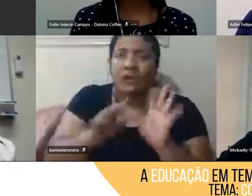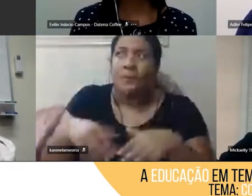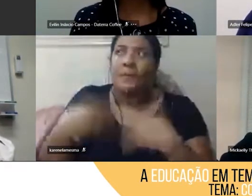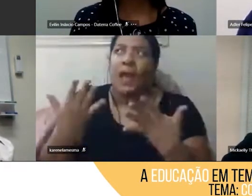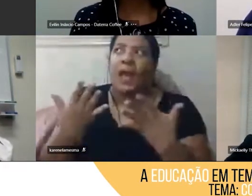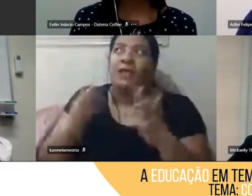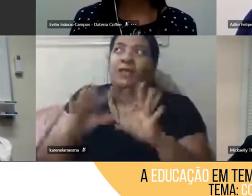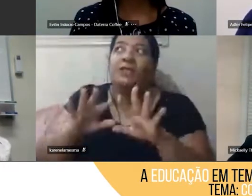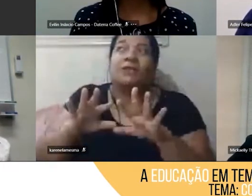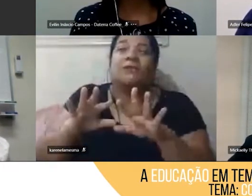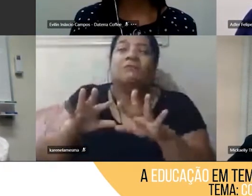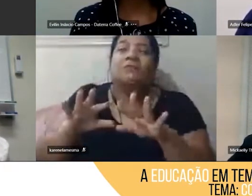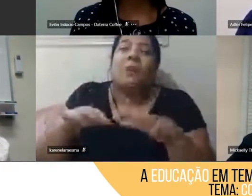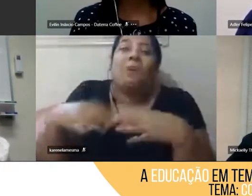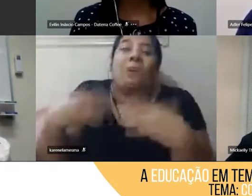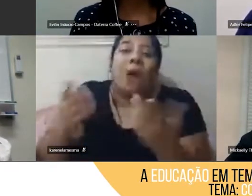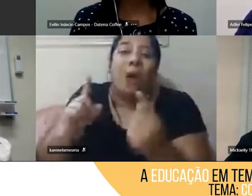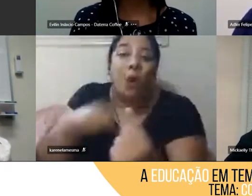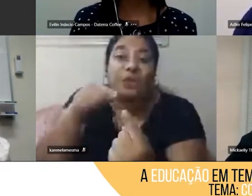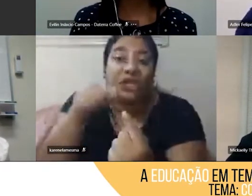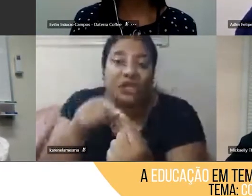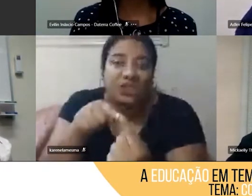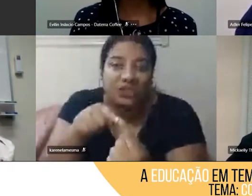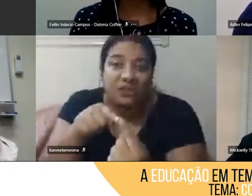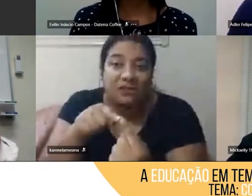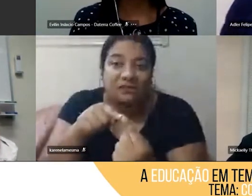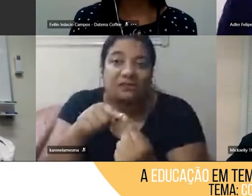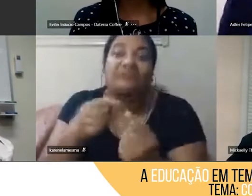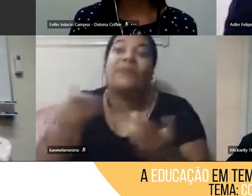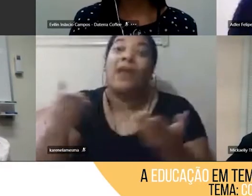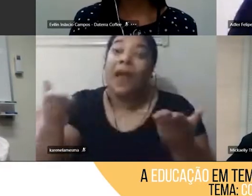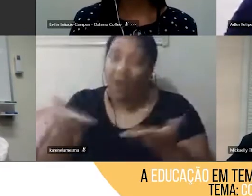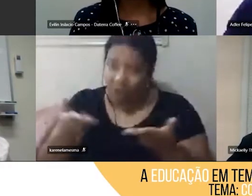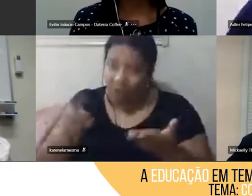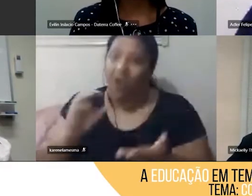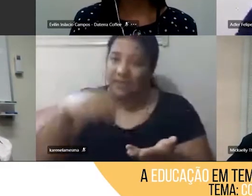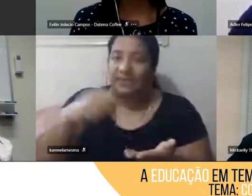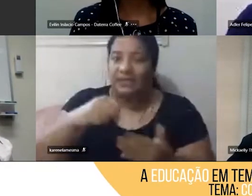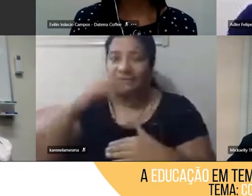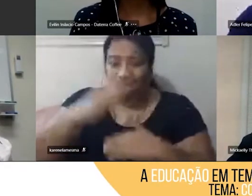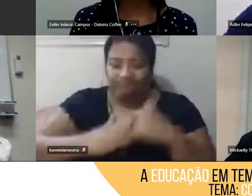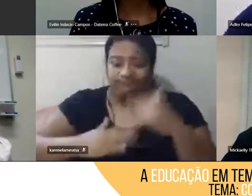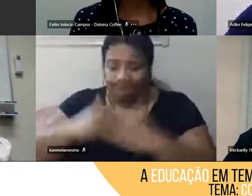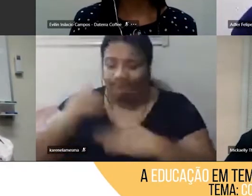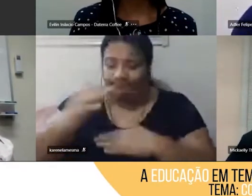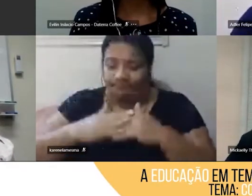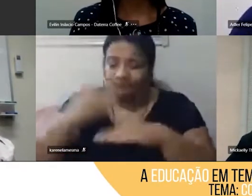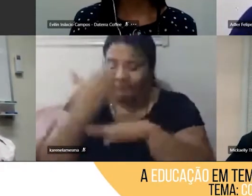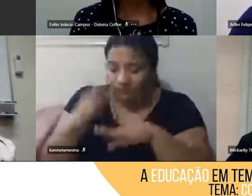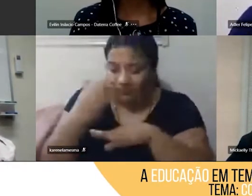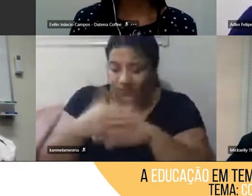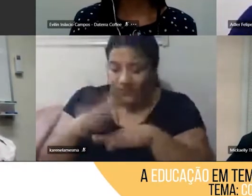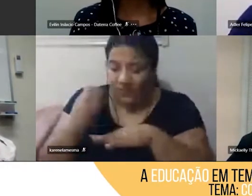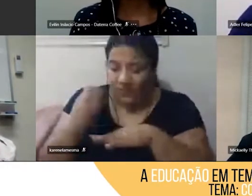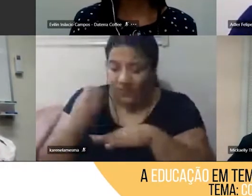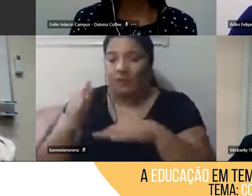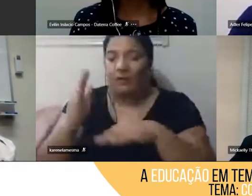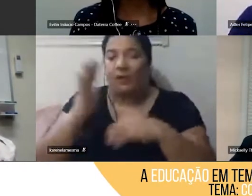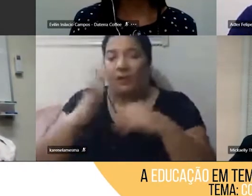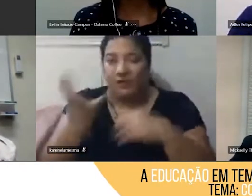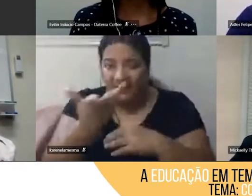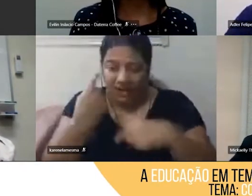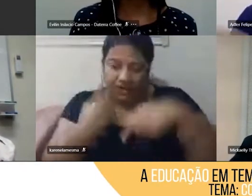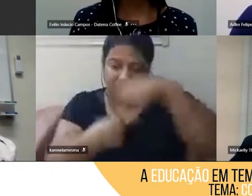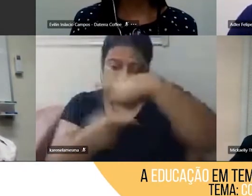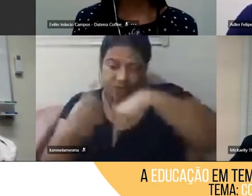de desenvolver as competências socioemocionais dentro desses projetos, ou, enfim, dessas ações, ou das nossas aulas.